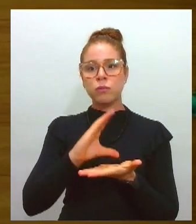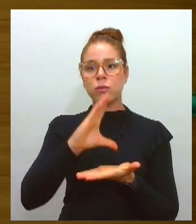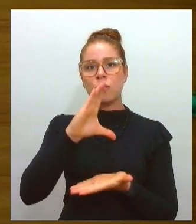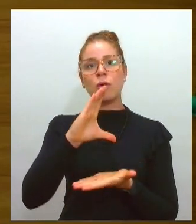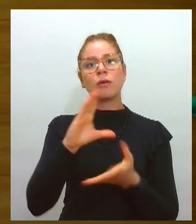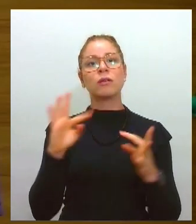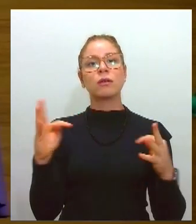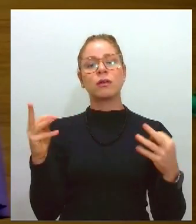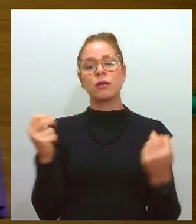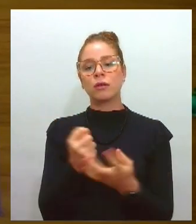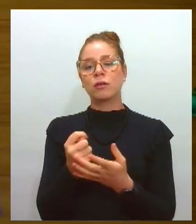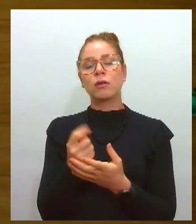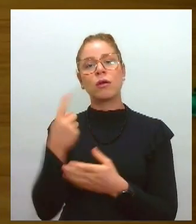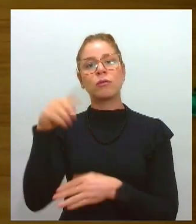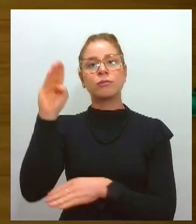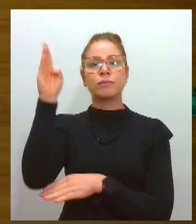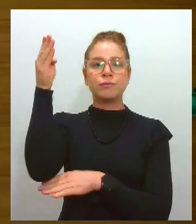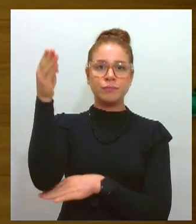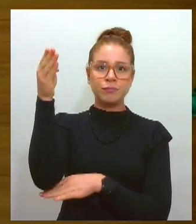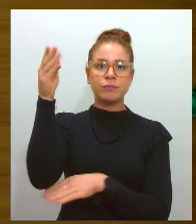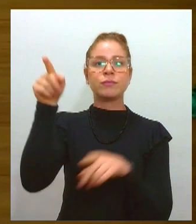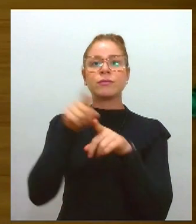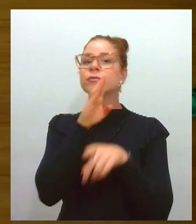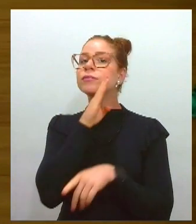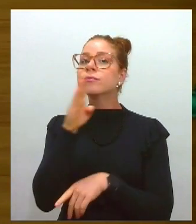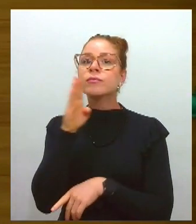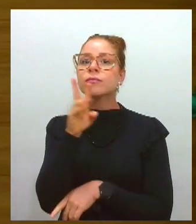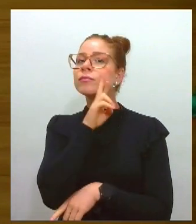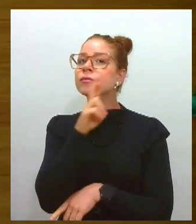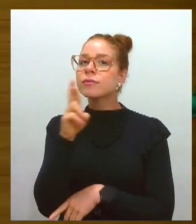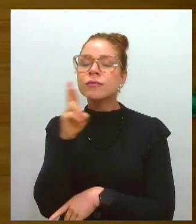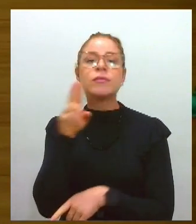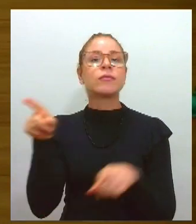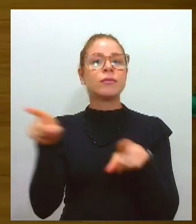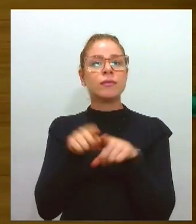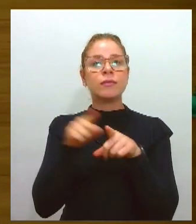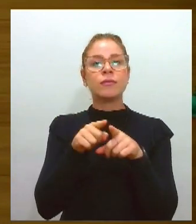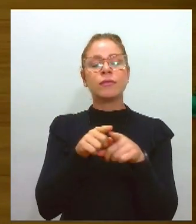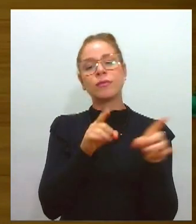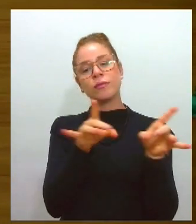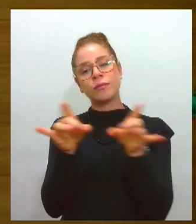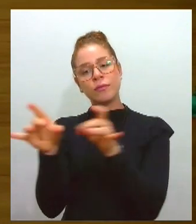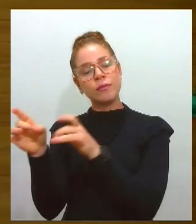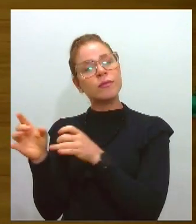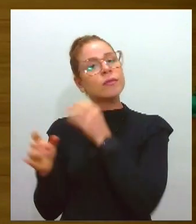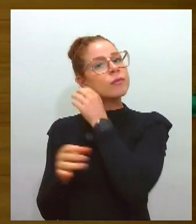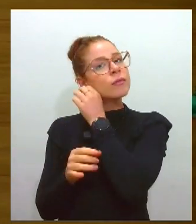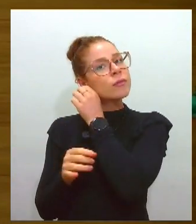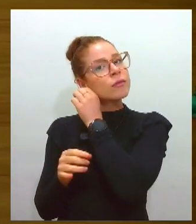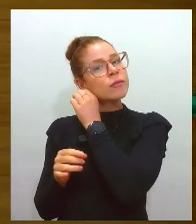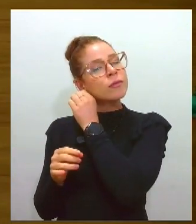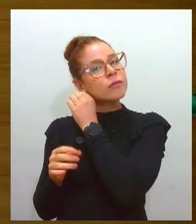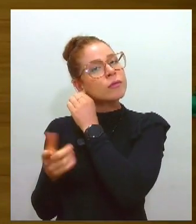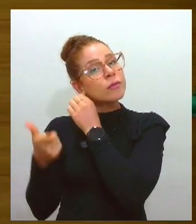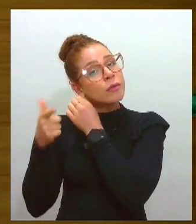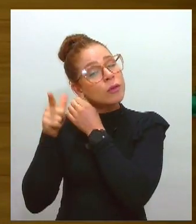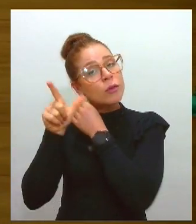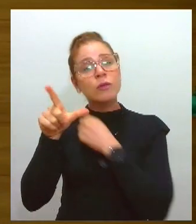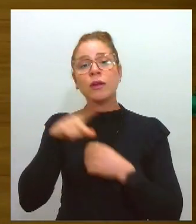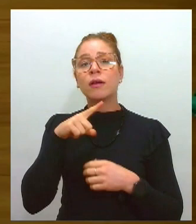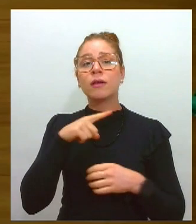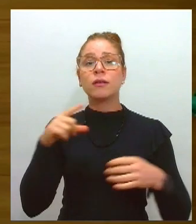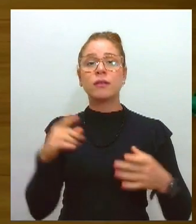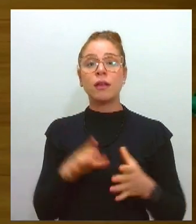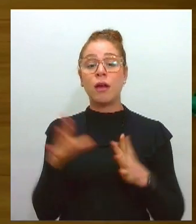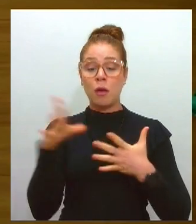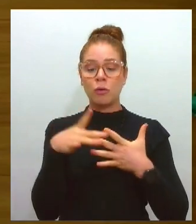hotel a bares e restaurantes, a um ambulante, e que vai trazer mais brilho ainda para o estado de Sergipe agora, no mês de junho